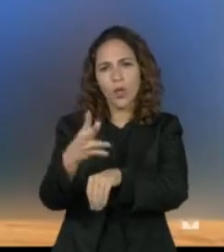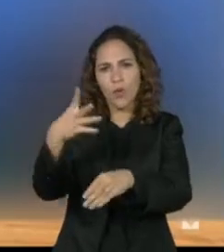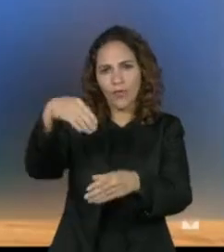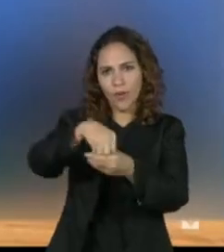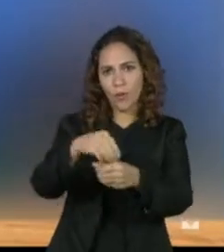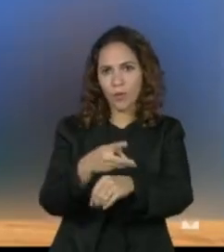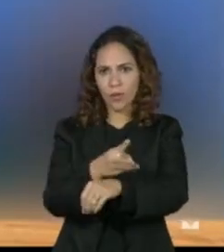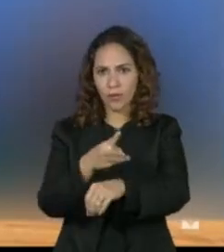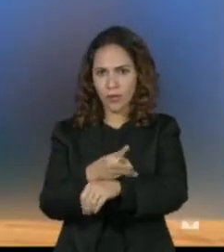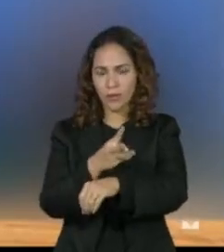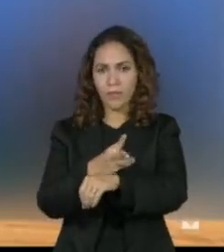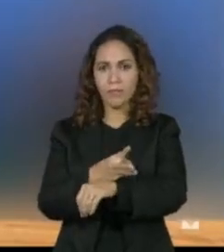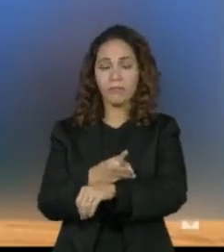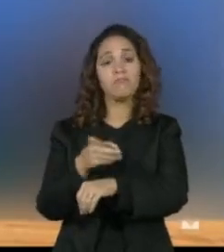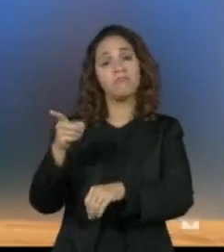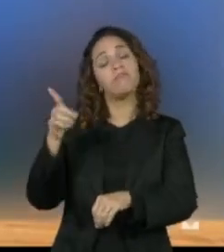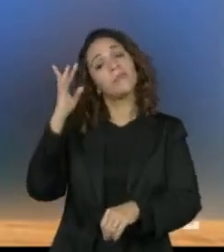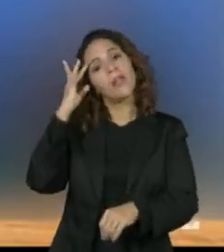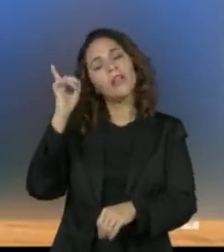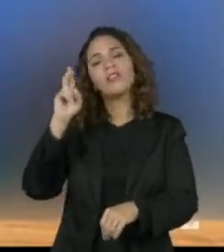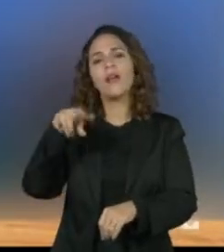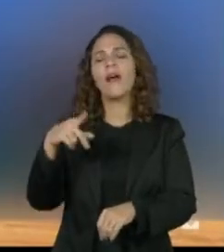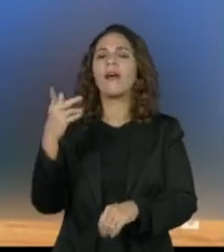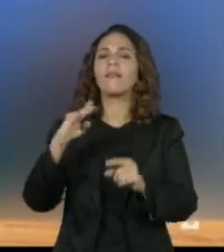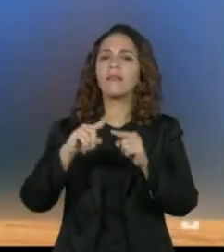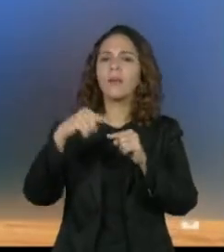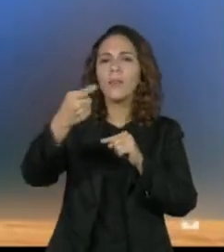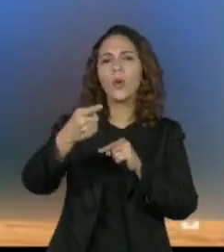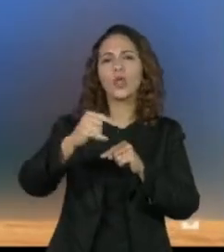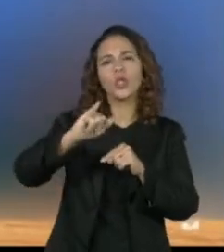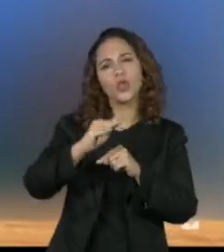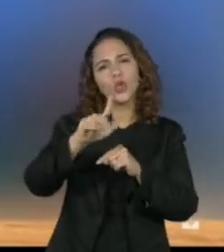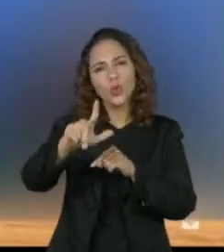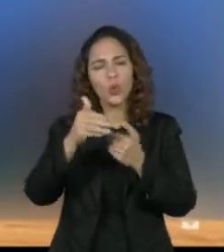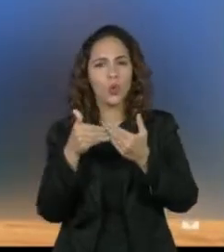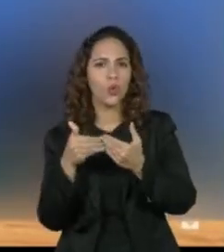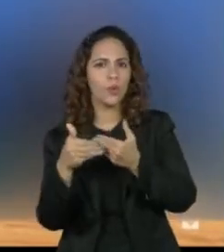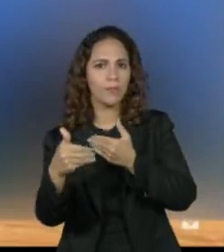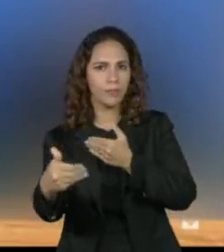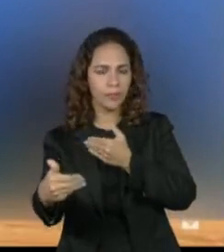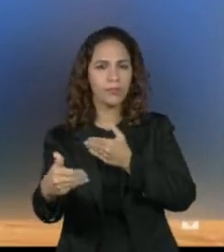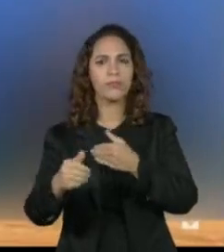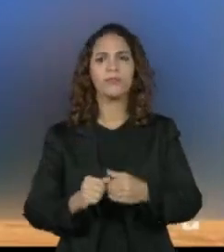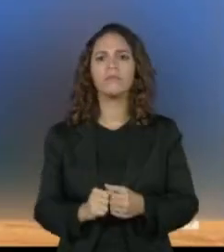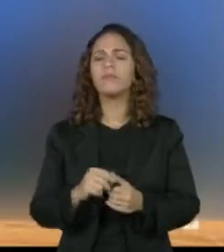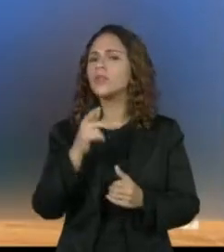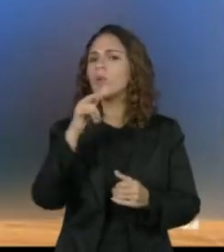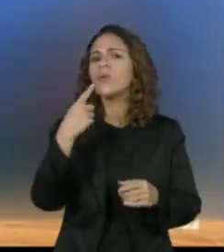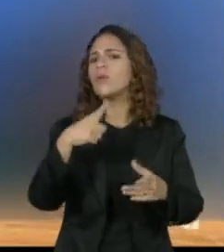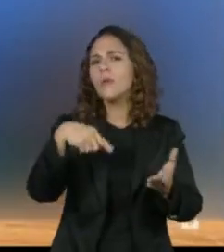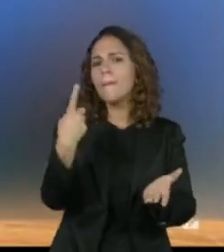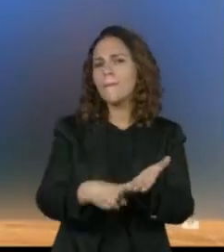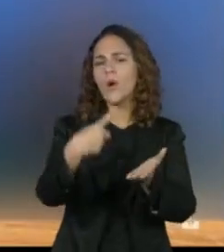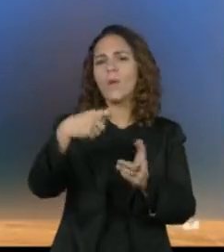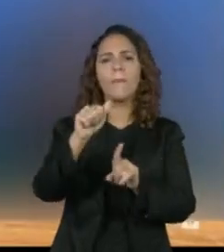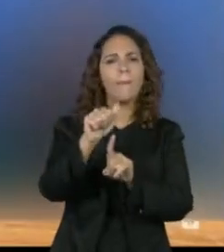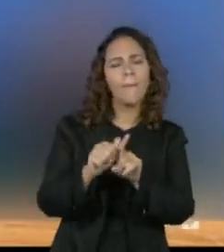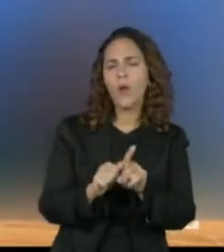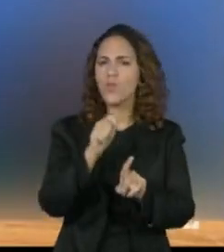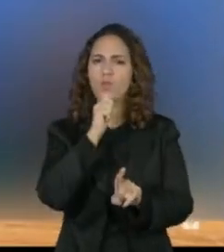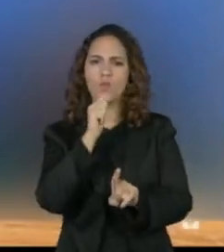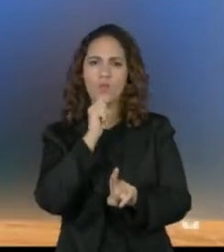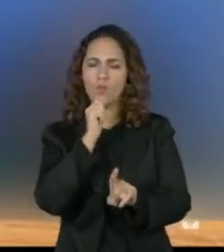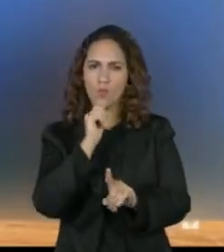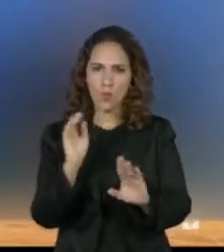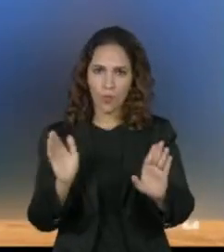Eles acham que isso só vai ocorrer no segundo semestre. Nem, não tem um mês, não tem nenhuma precisão em relação a isso.